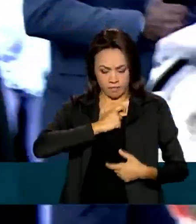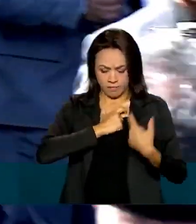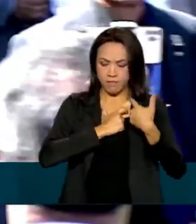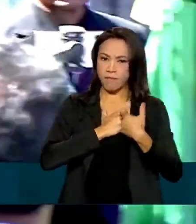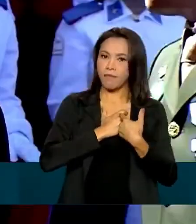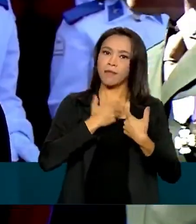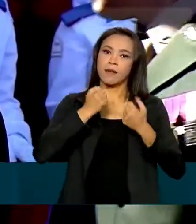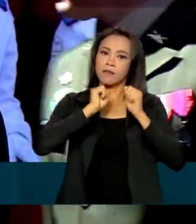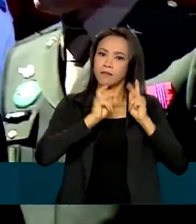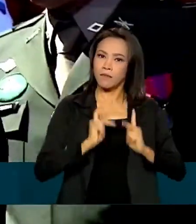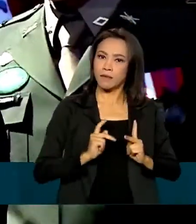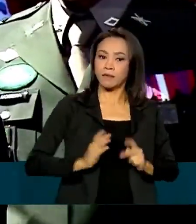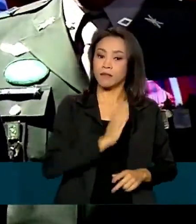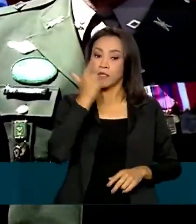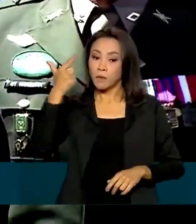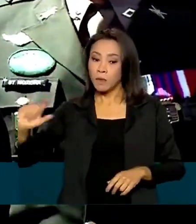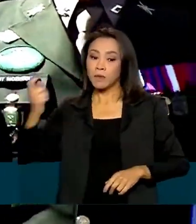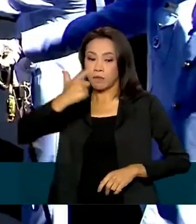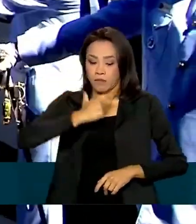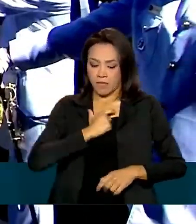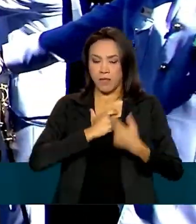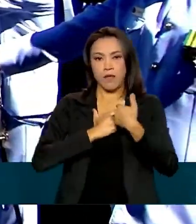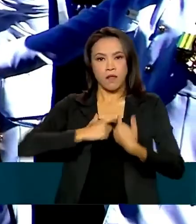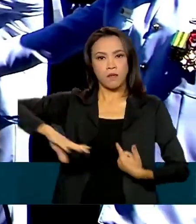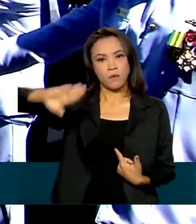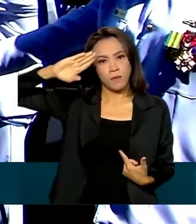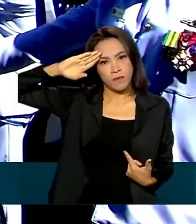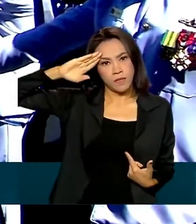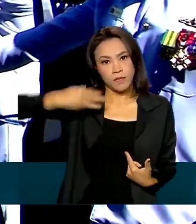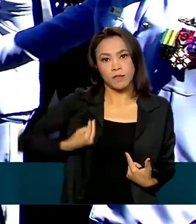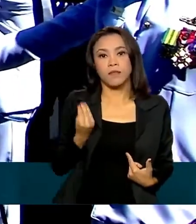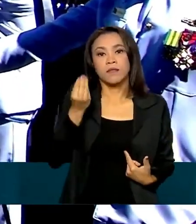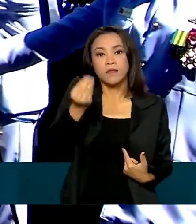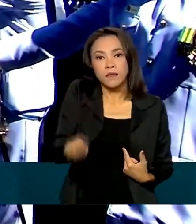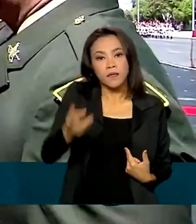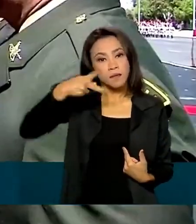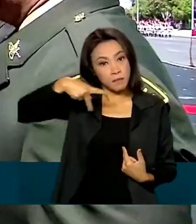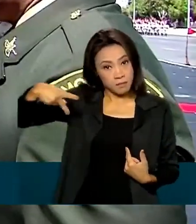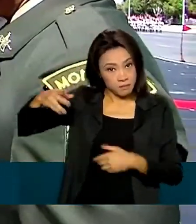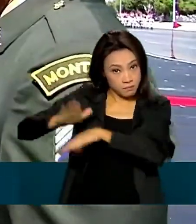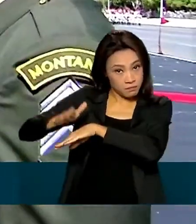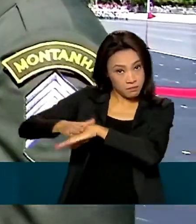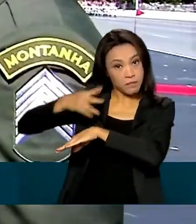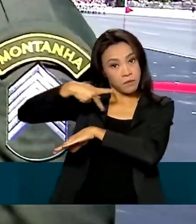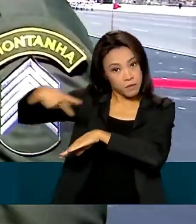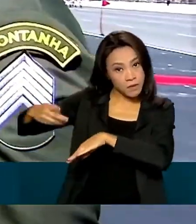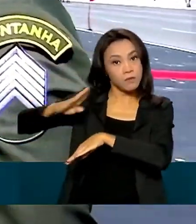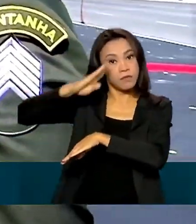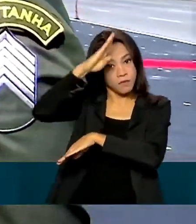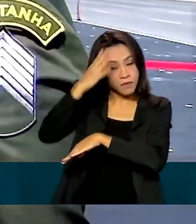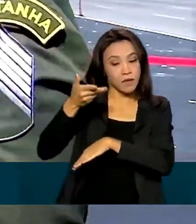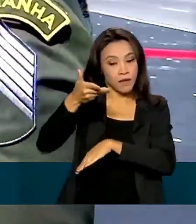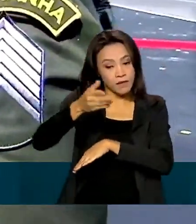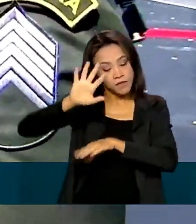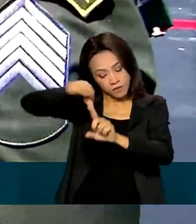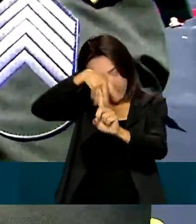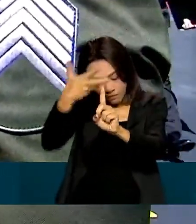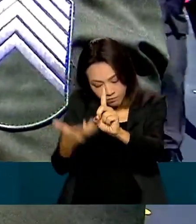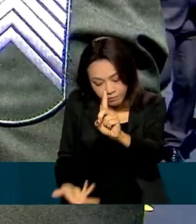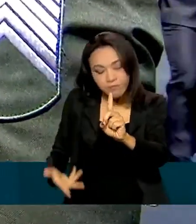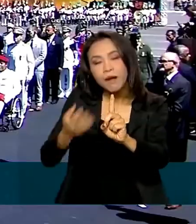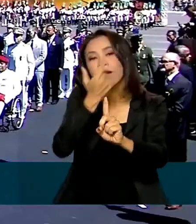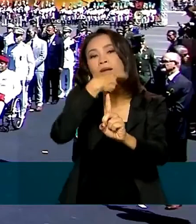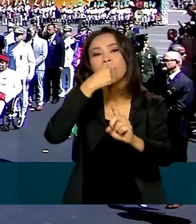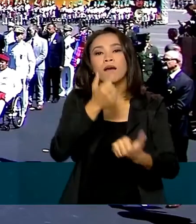Pacificador e a Medalha do Exército, entregues pelo presidente Jair Bolsonaro. A condecoração é uma honraria a quem